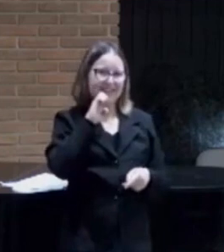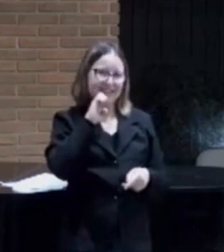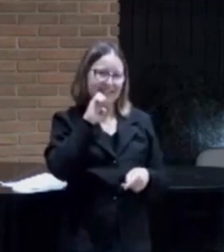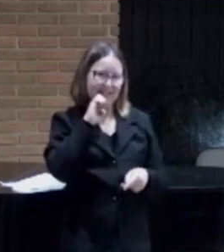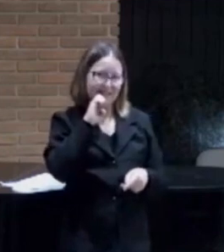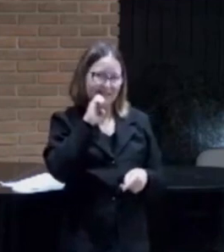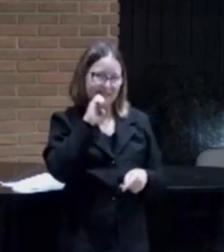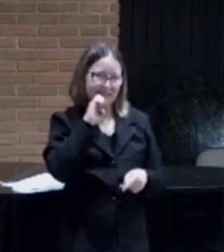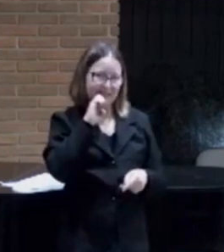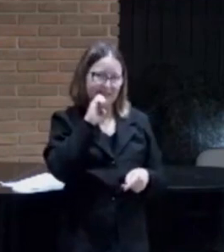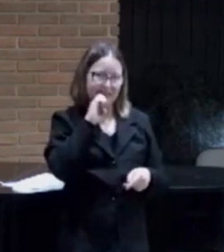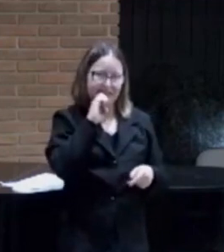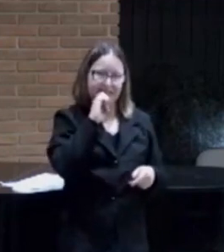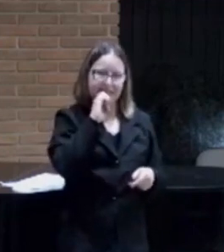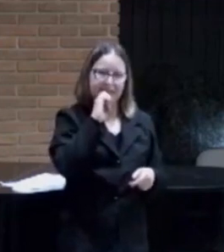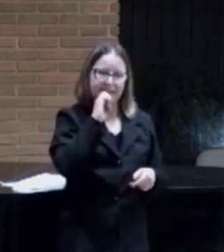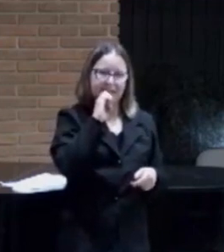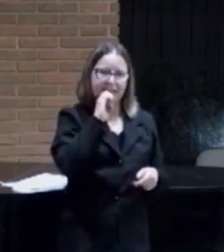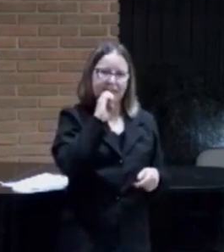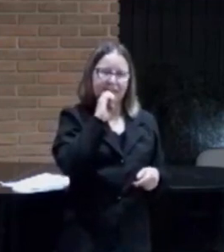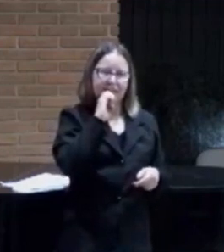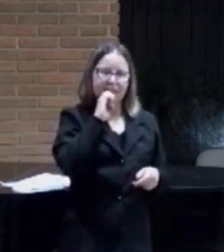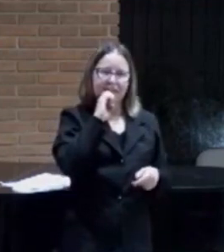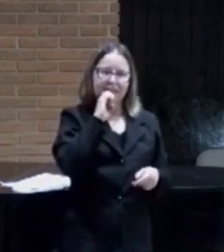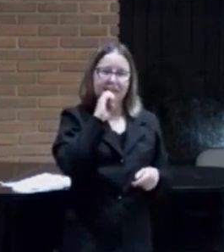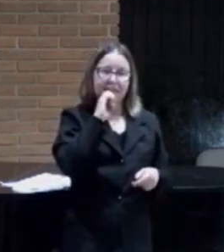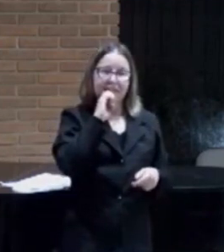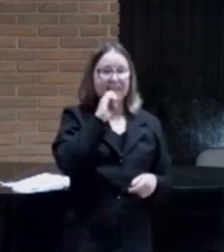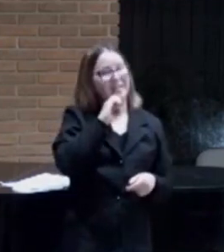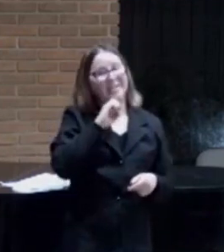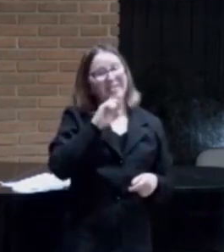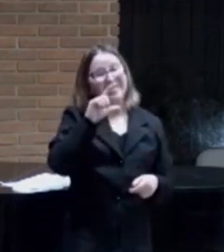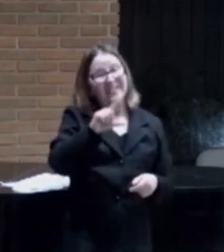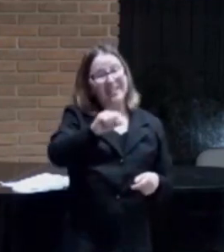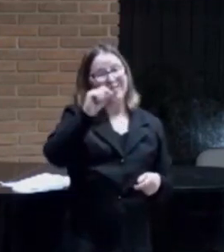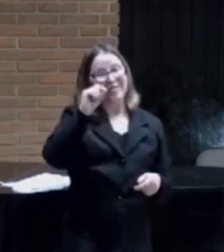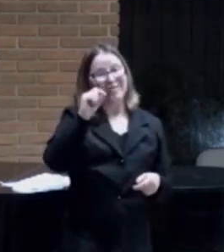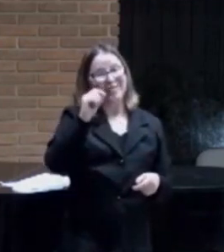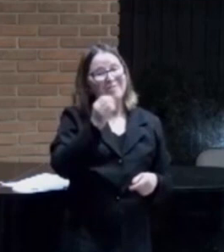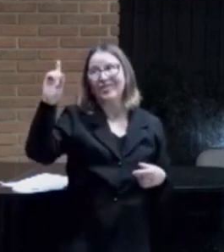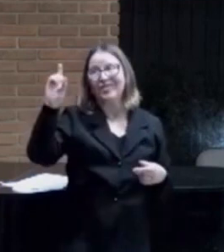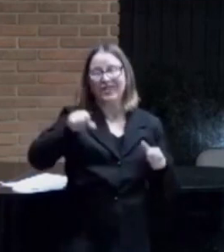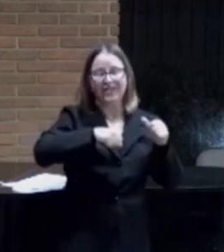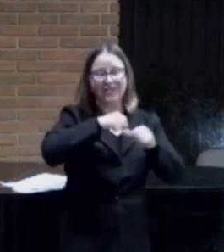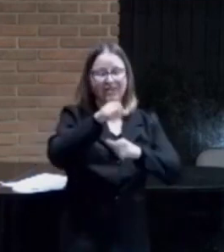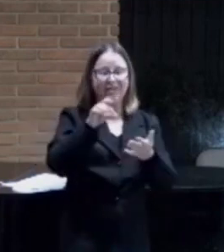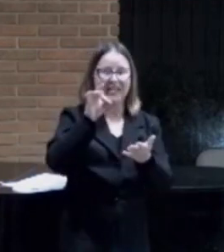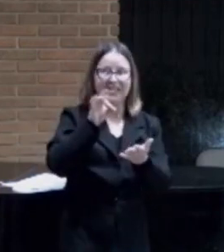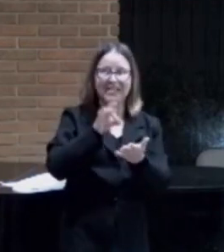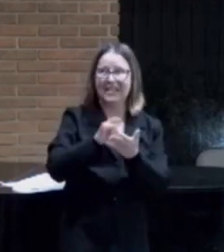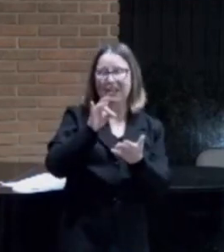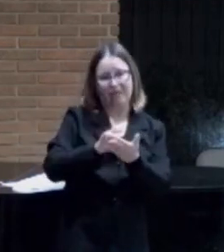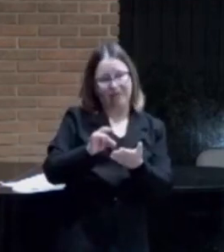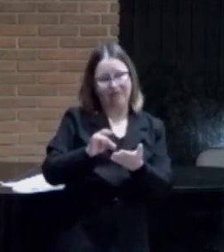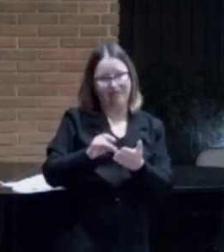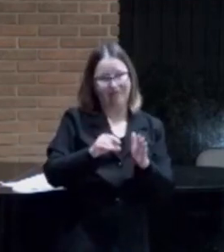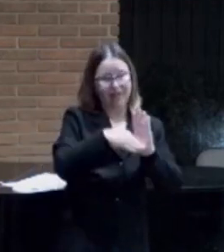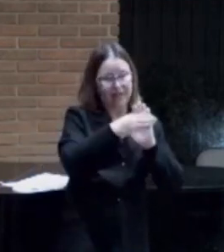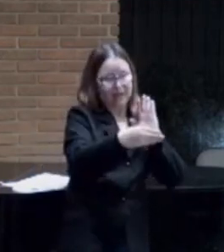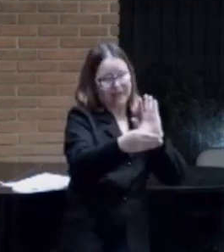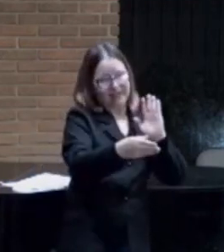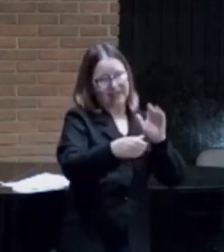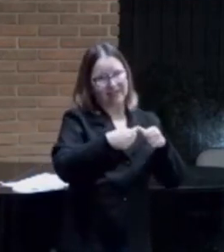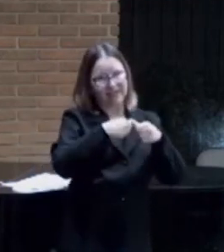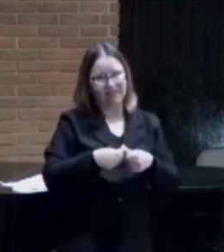voluntariamente e conscientemente decidiram pecar contra Deus, se tornando seus inimigos. As consequências disso, basicamente,